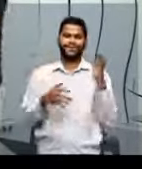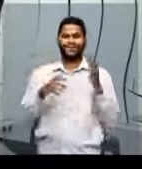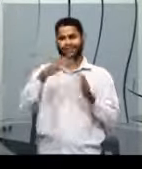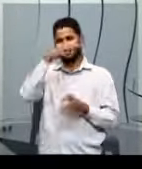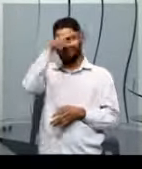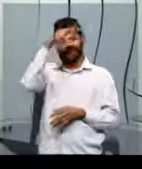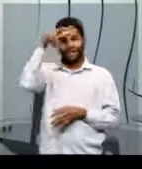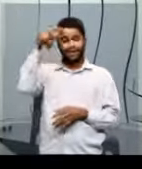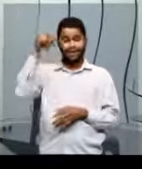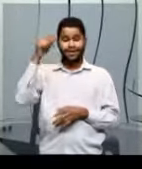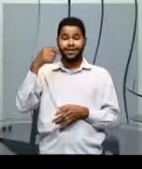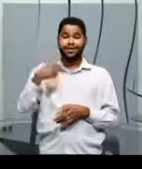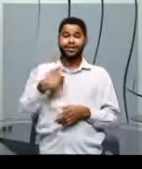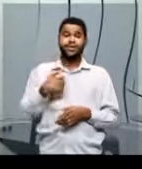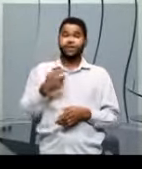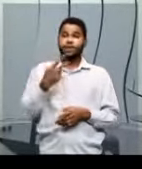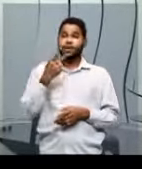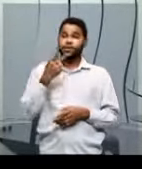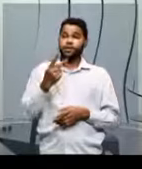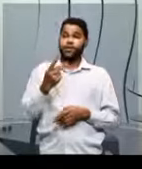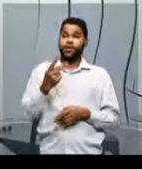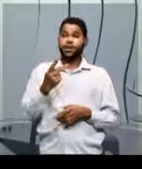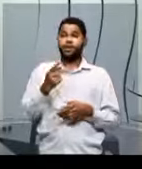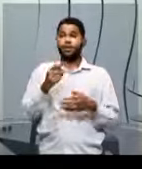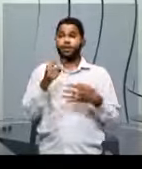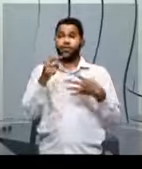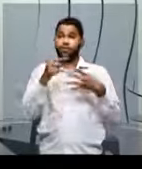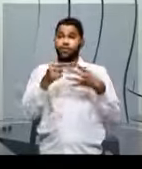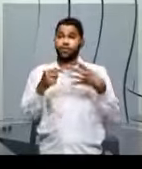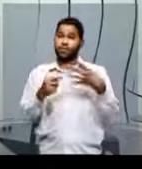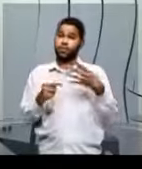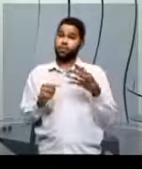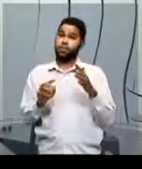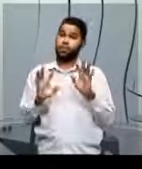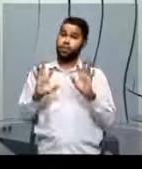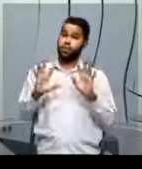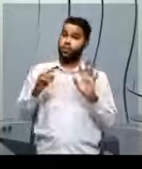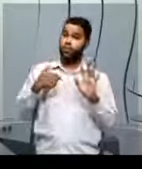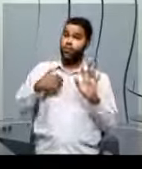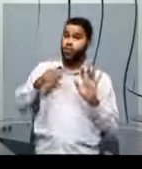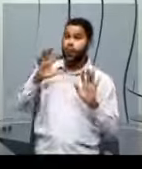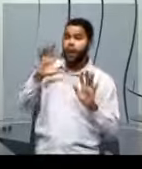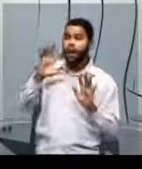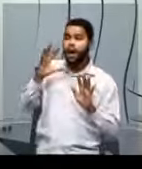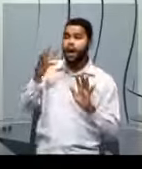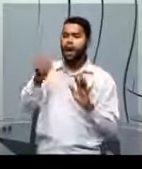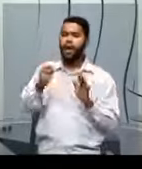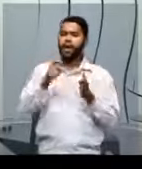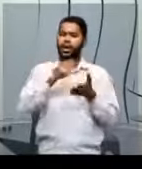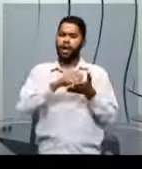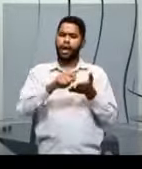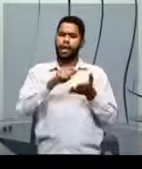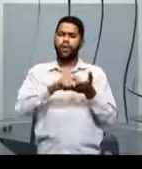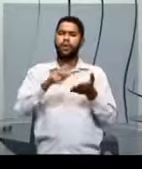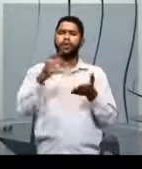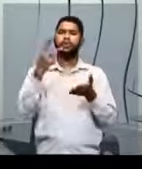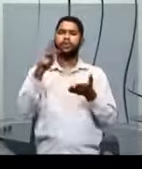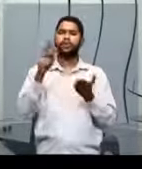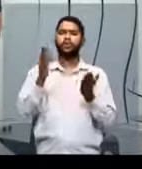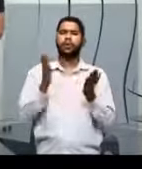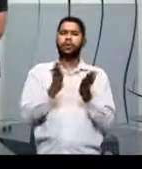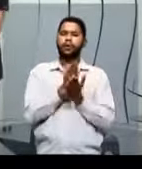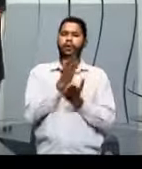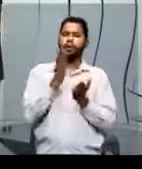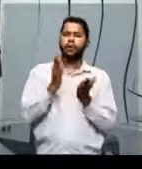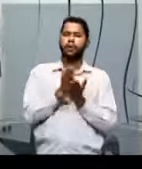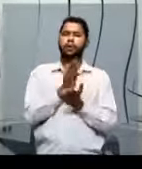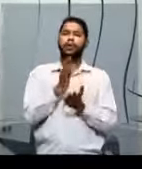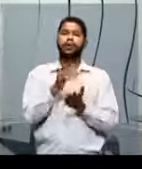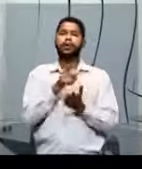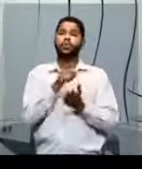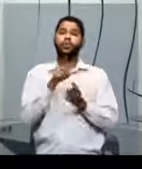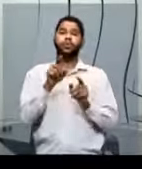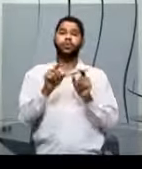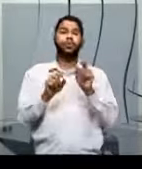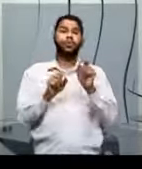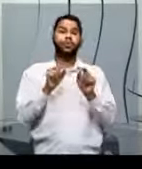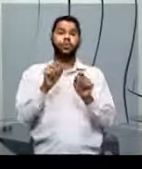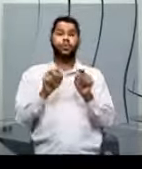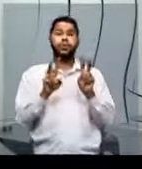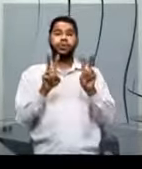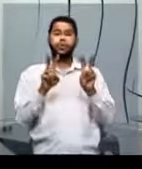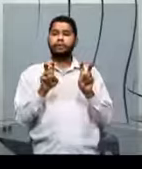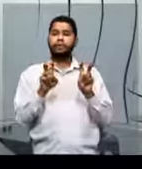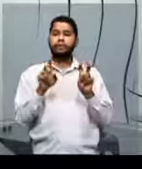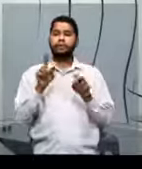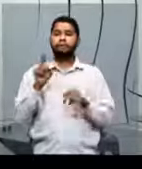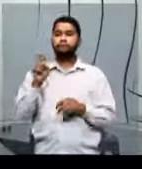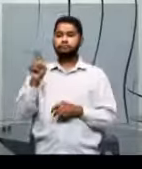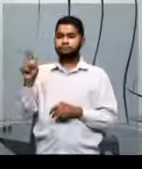eu apostaria em um desses quatro aqui. Então, anota aí no seu caderno e o que você vai fazer com esses